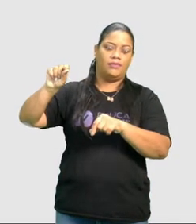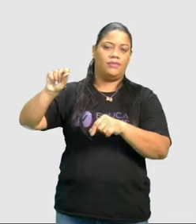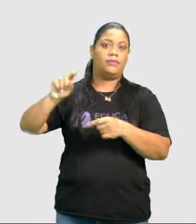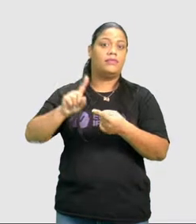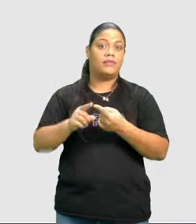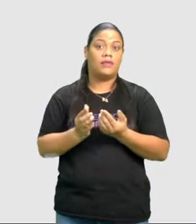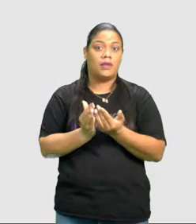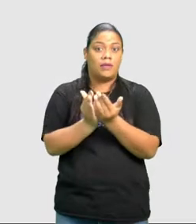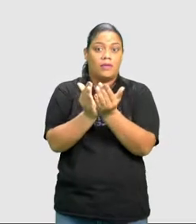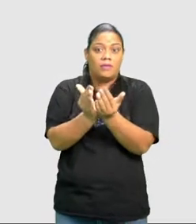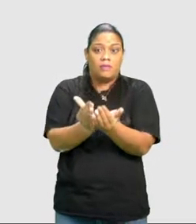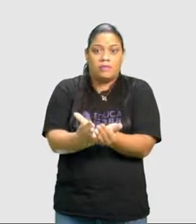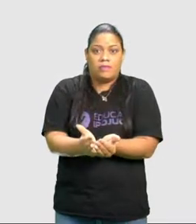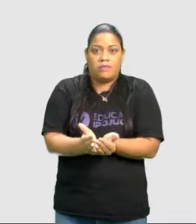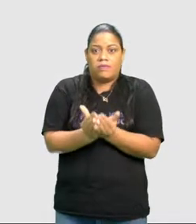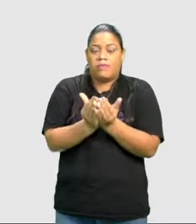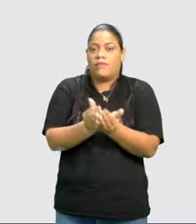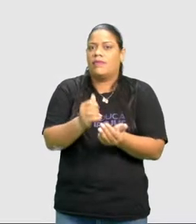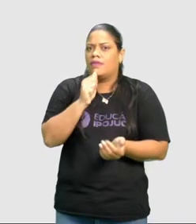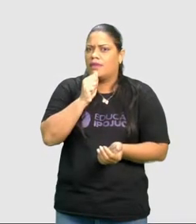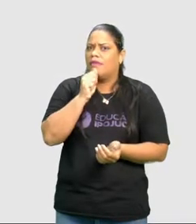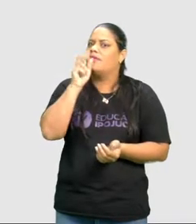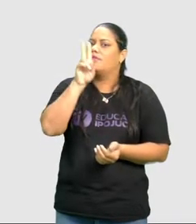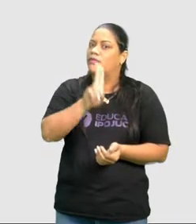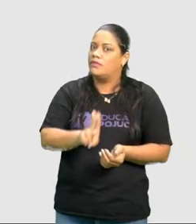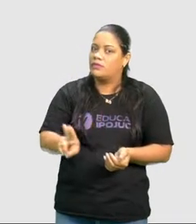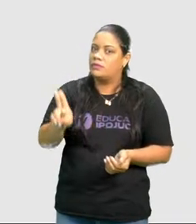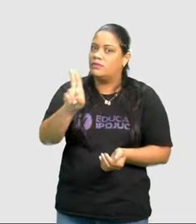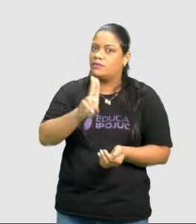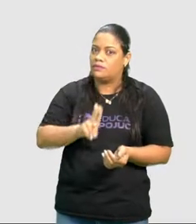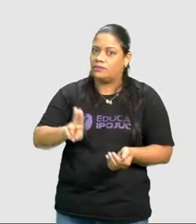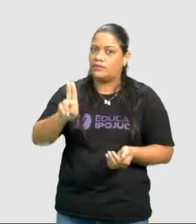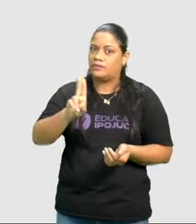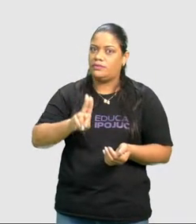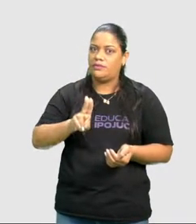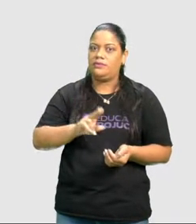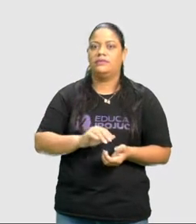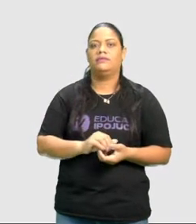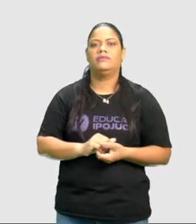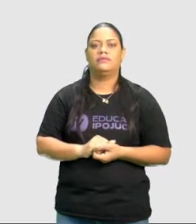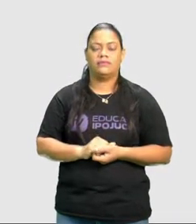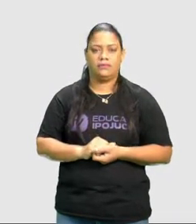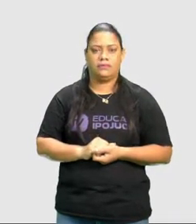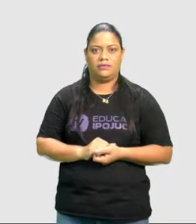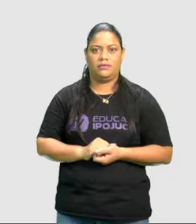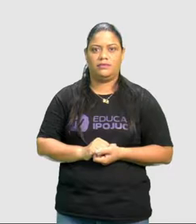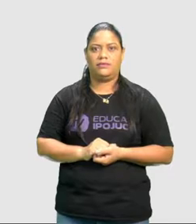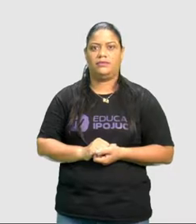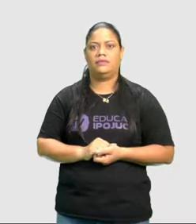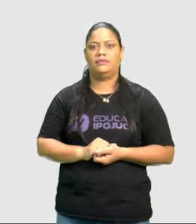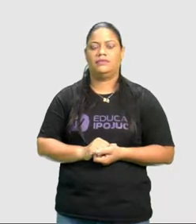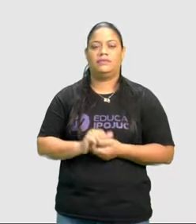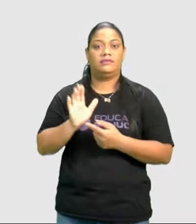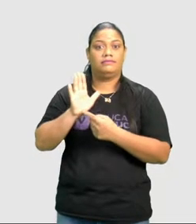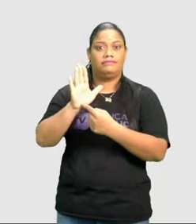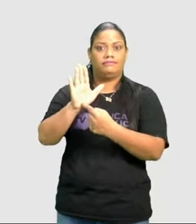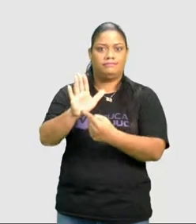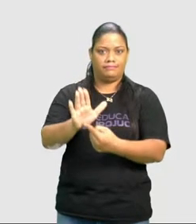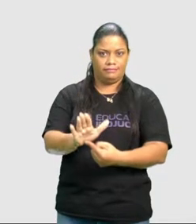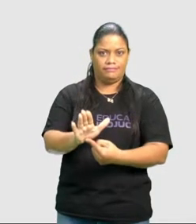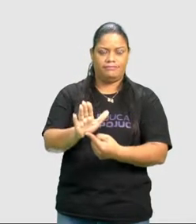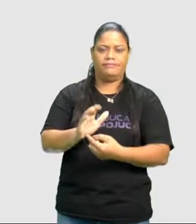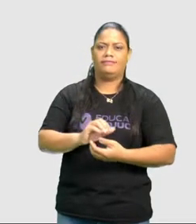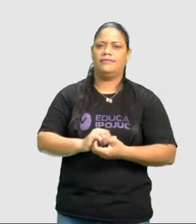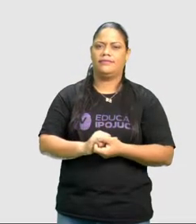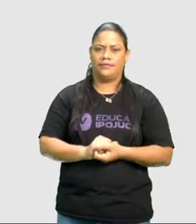navegações ainda utilizam esses meios para que sirvam de referência para as suas